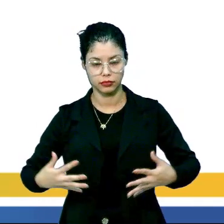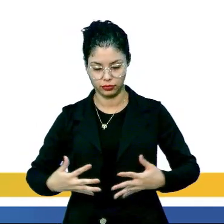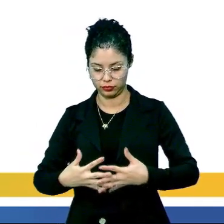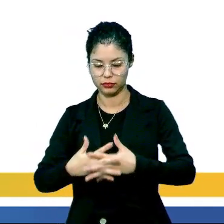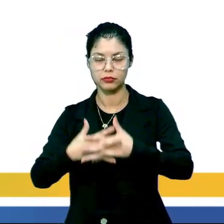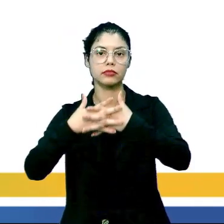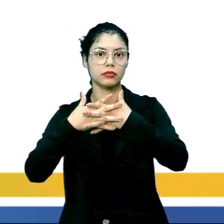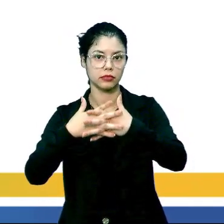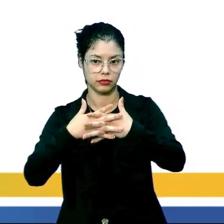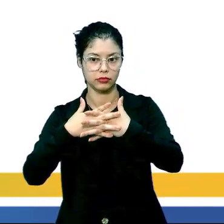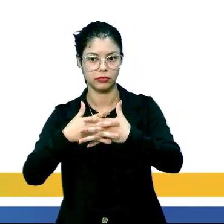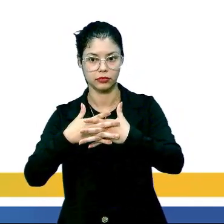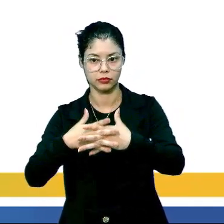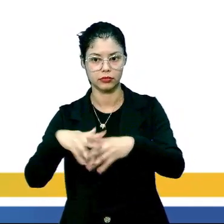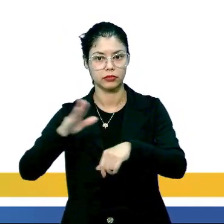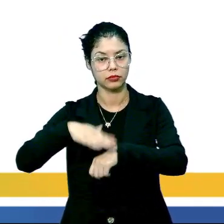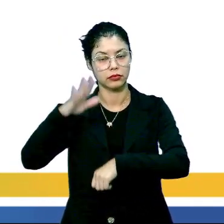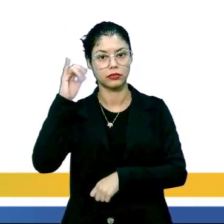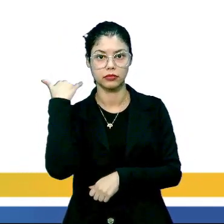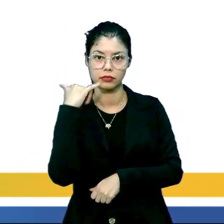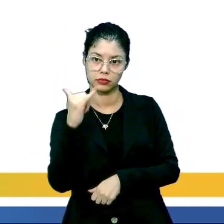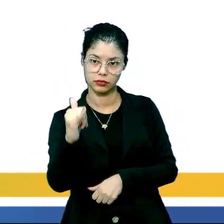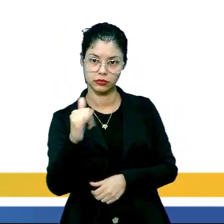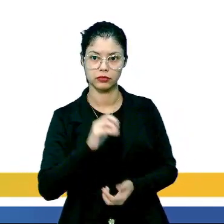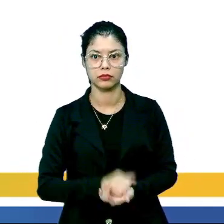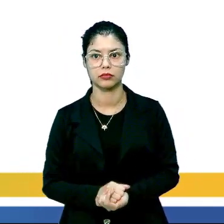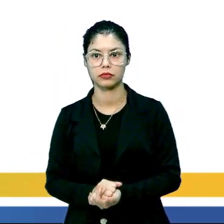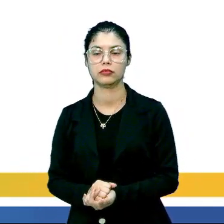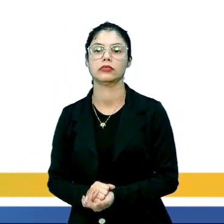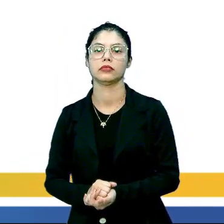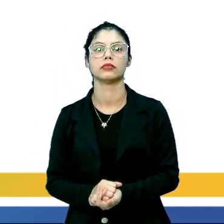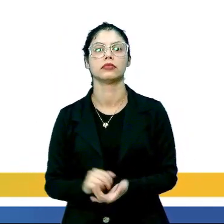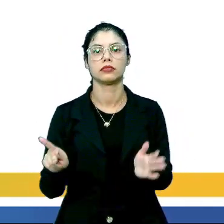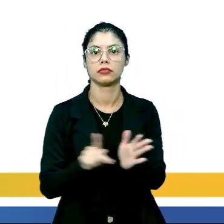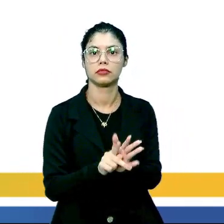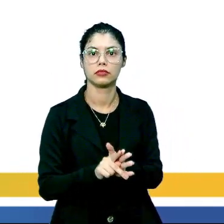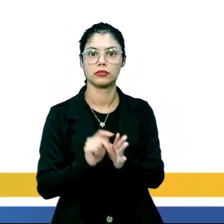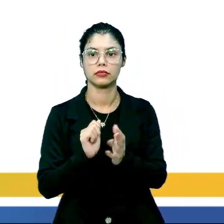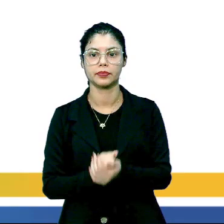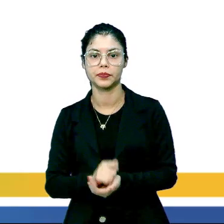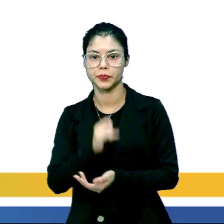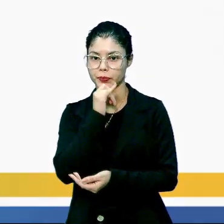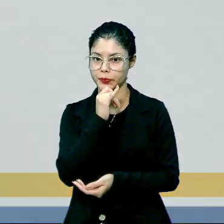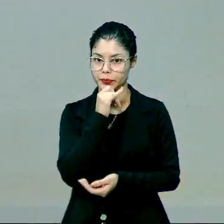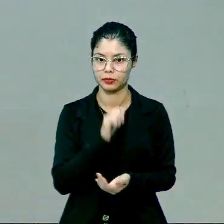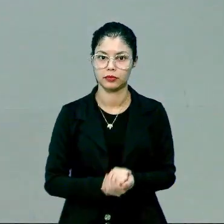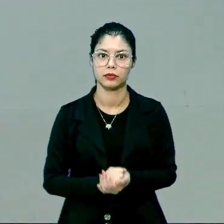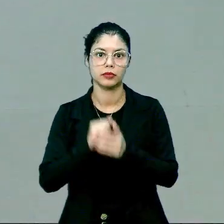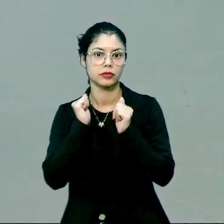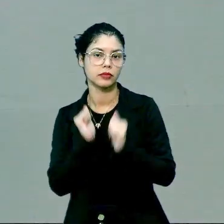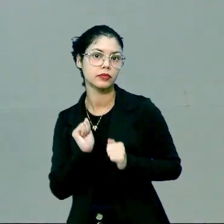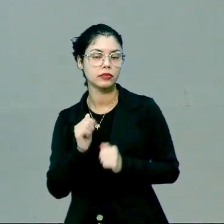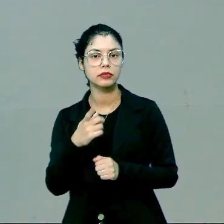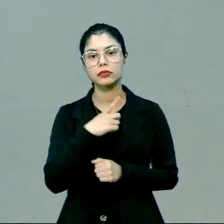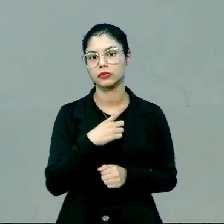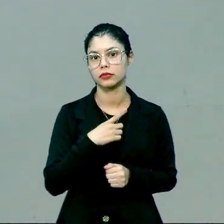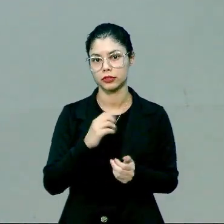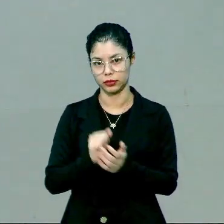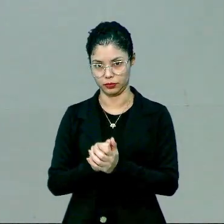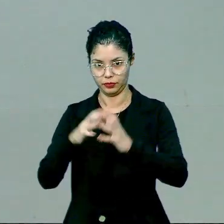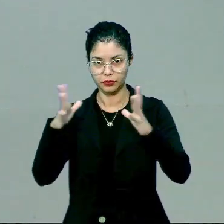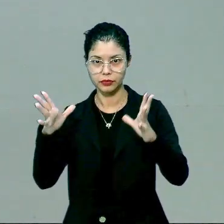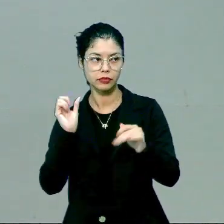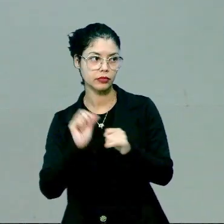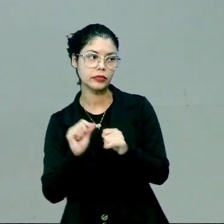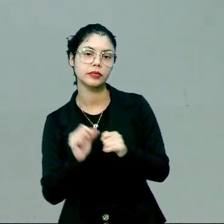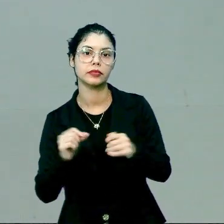nuclear é muito mais enérgica do que a fissão nuclear. Por exemplo, nós podemos ter bombas atômicas